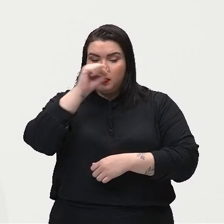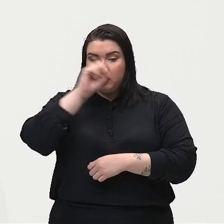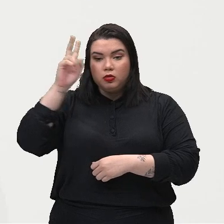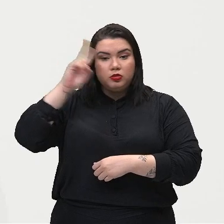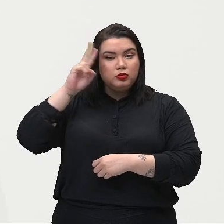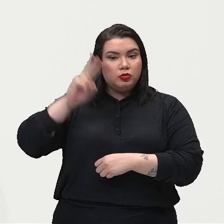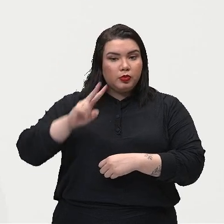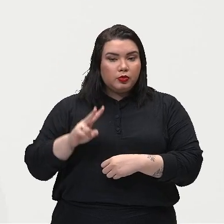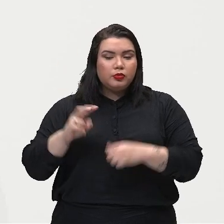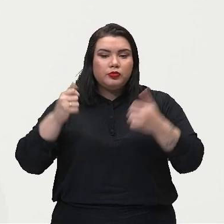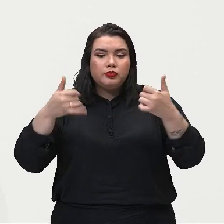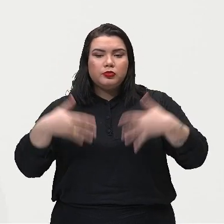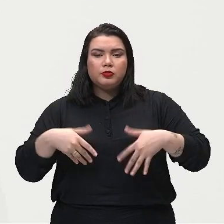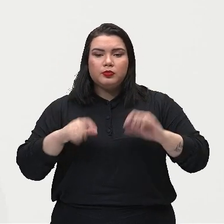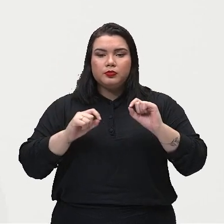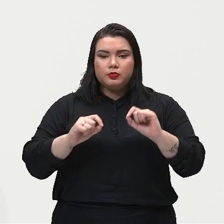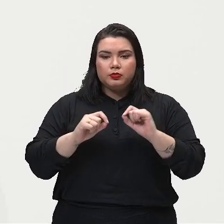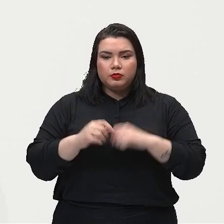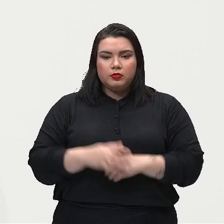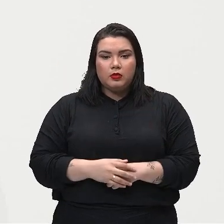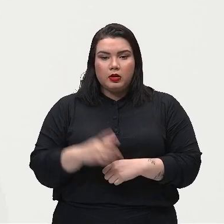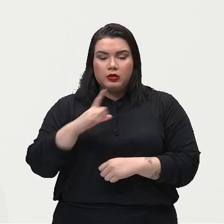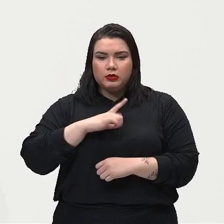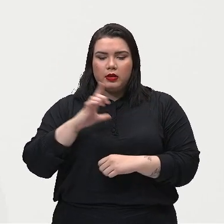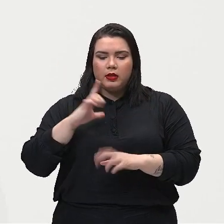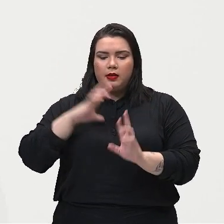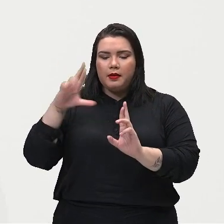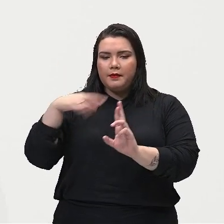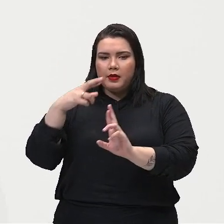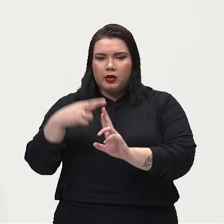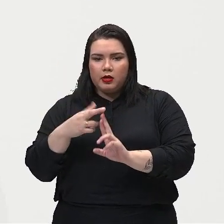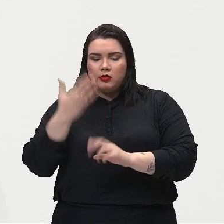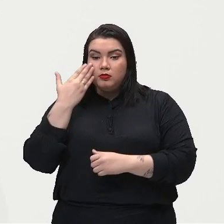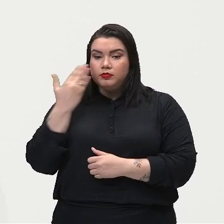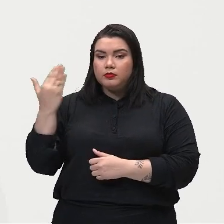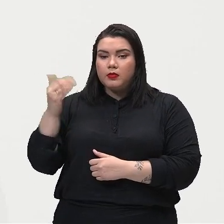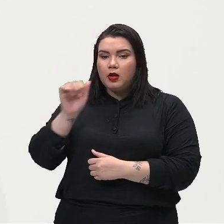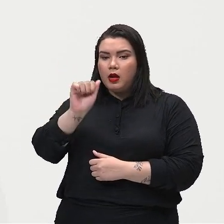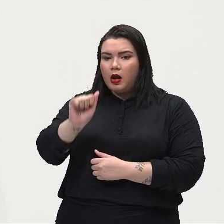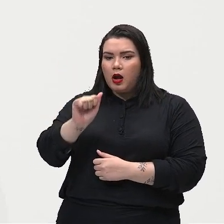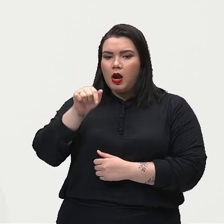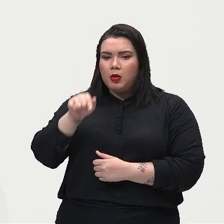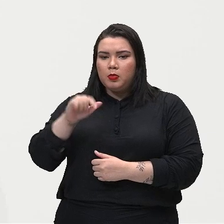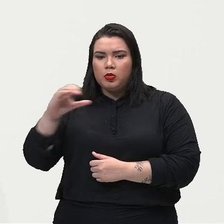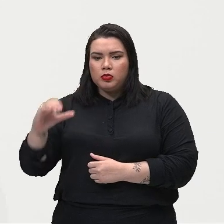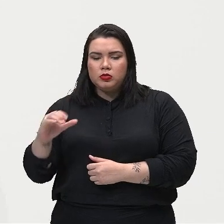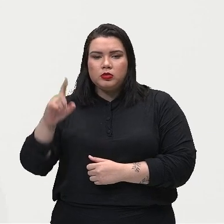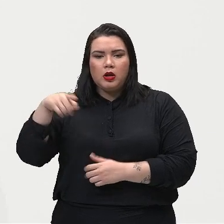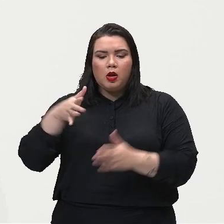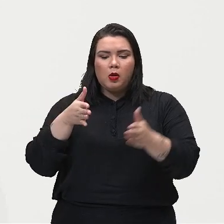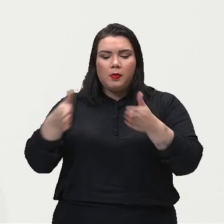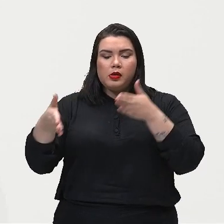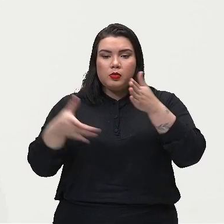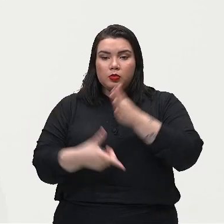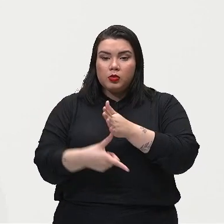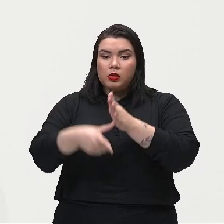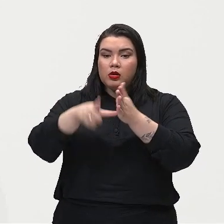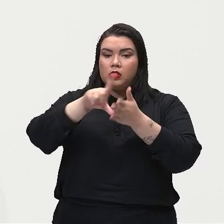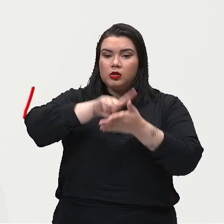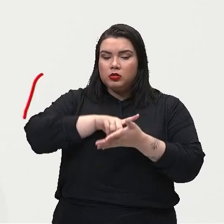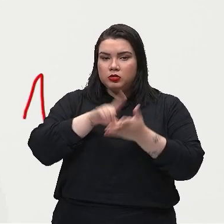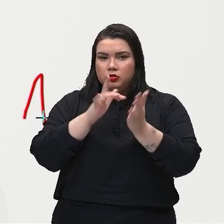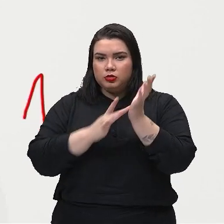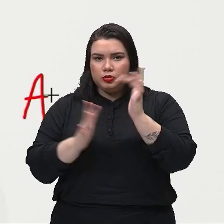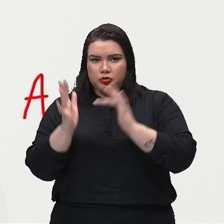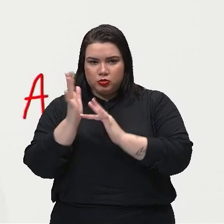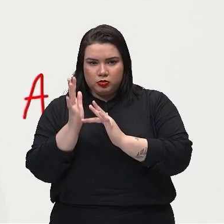referimos a antes de Cristo, né? Nós estamos ali nos referindo desde o ano